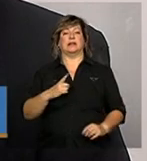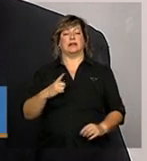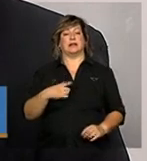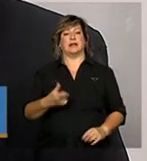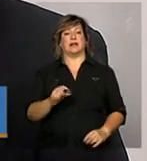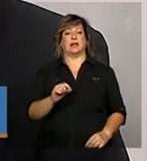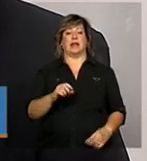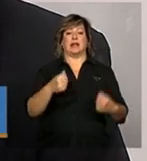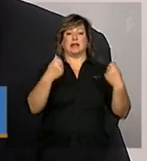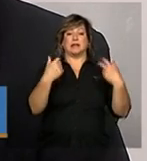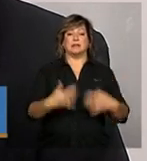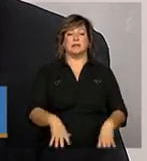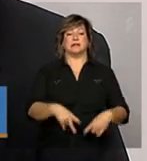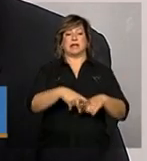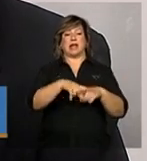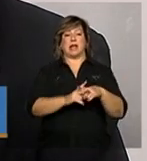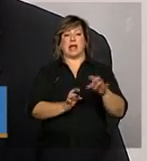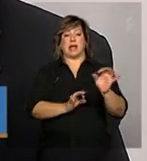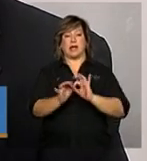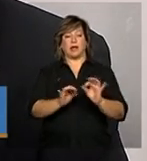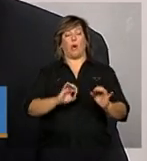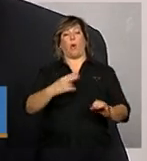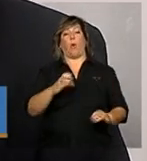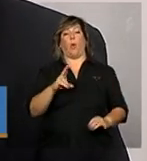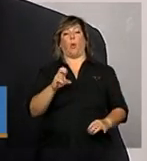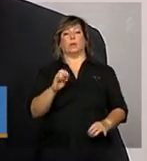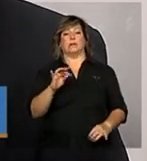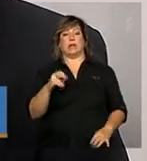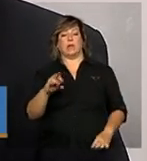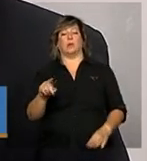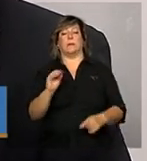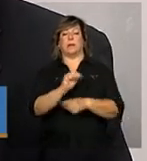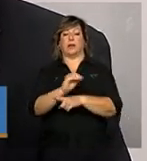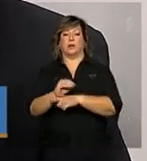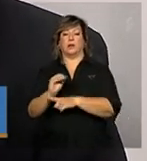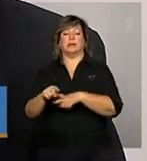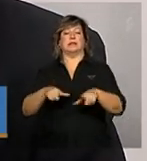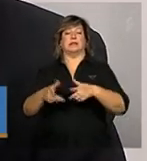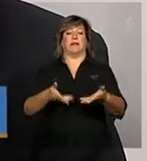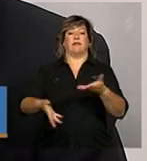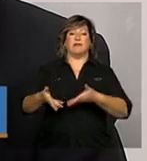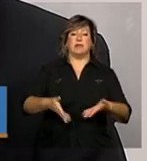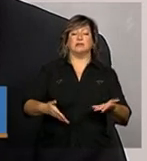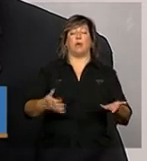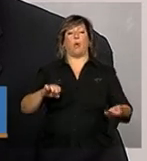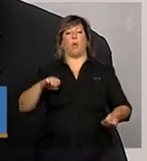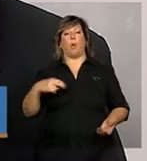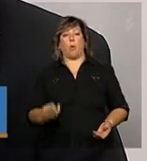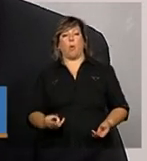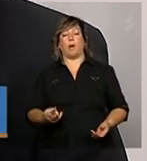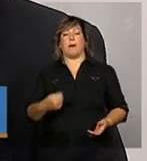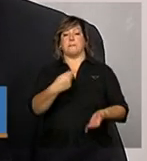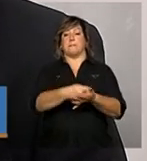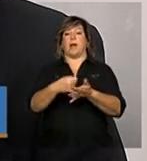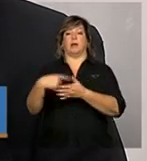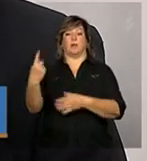despesas com reparos ou custeio manutenção dos serviços ou então ainda com despesas de pessoal